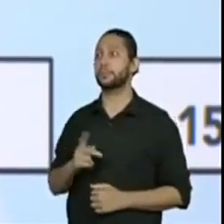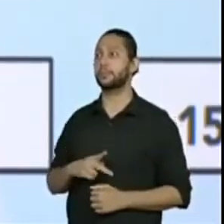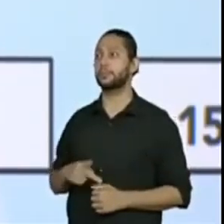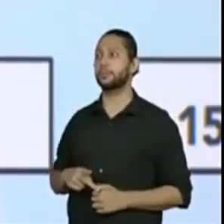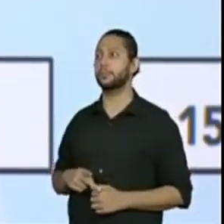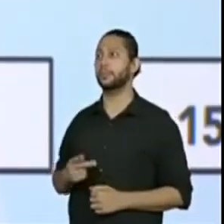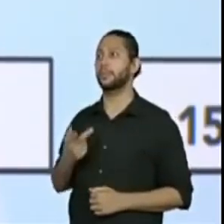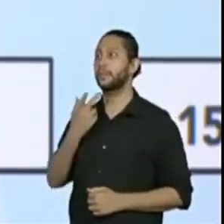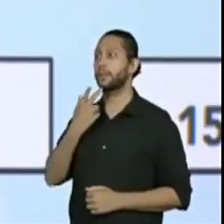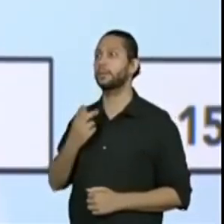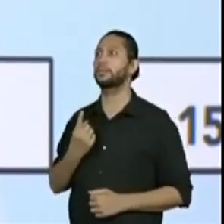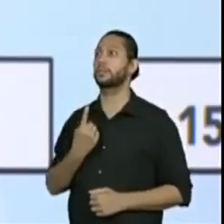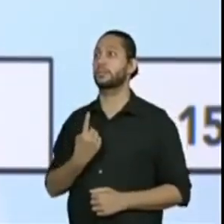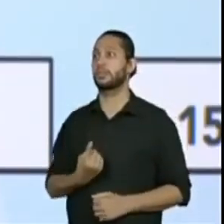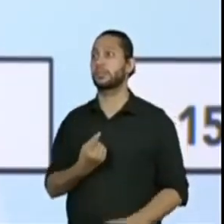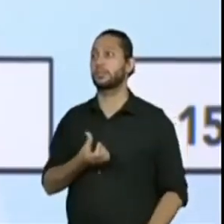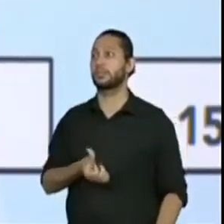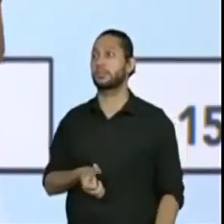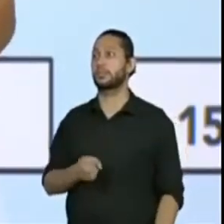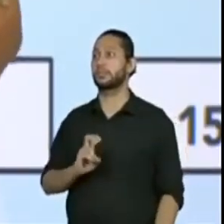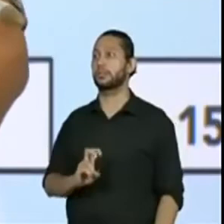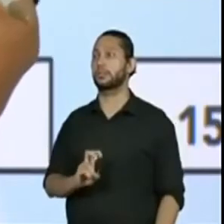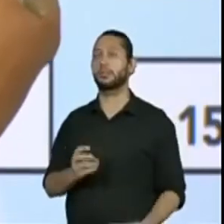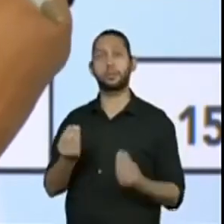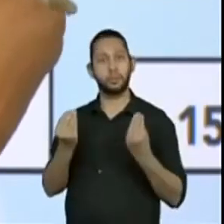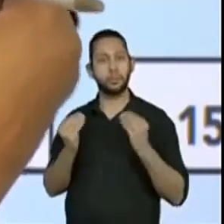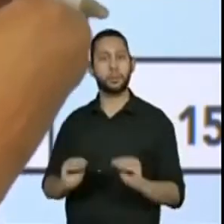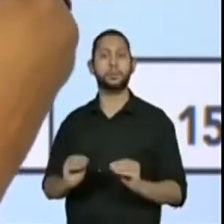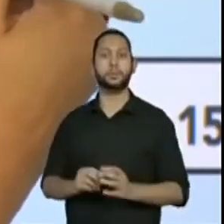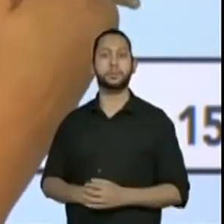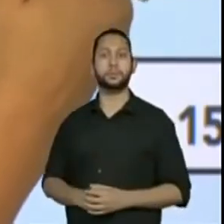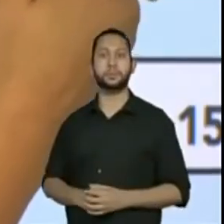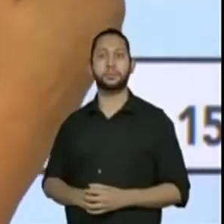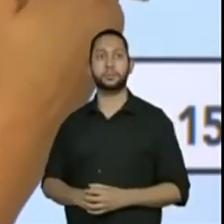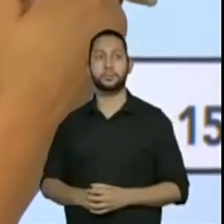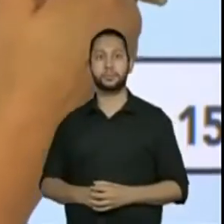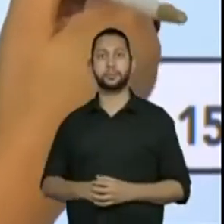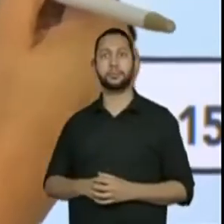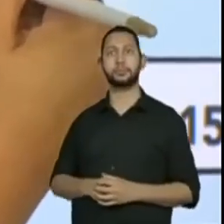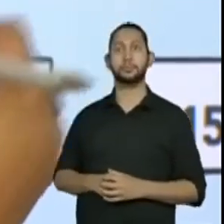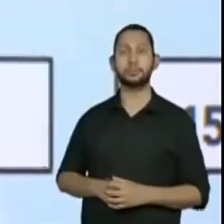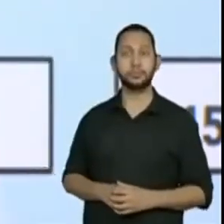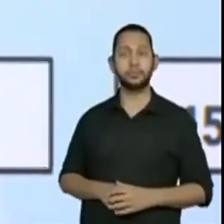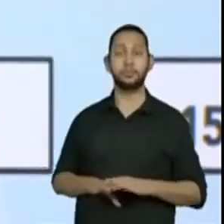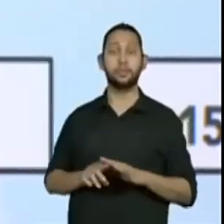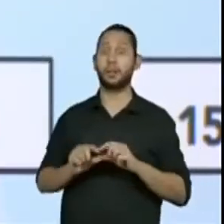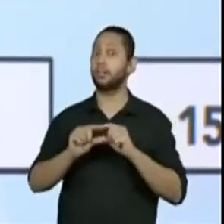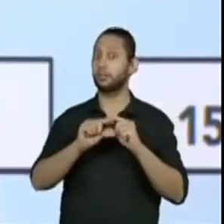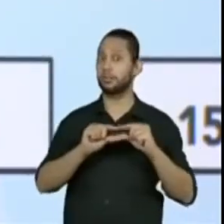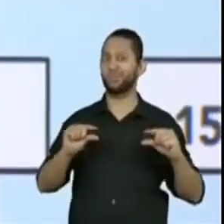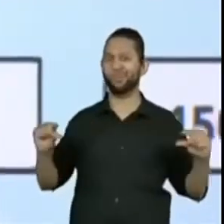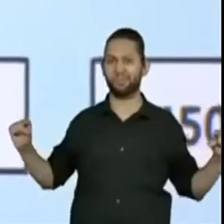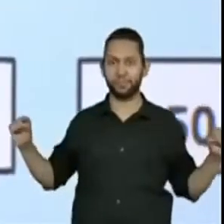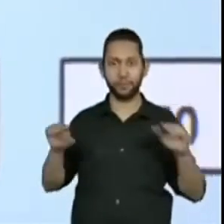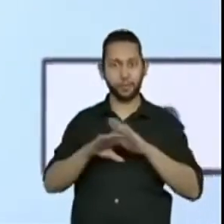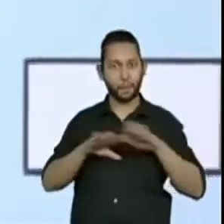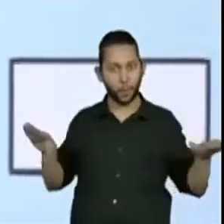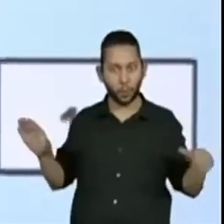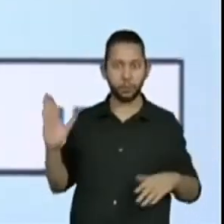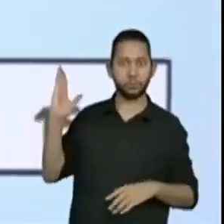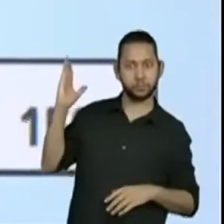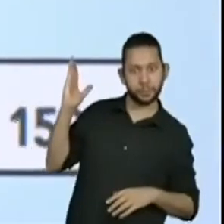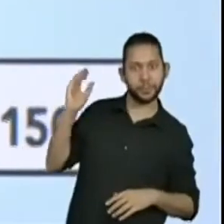165. Vou aqui preencher para vocês. E por fim, essa sequência, ela acaba em 170.